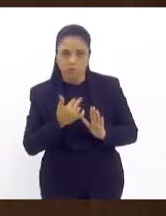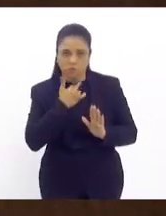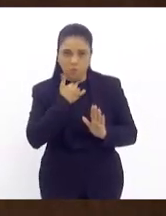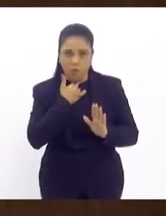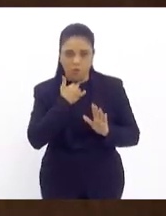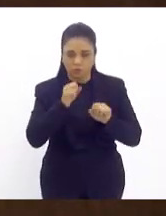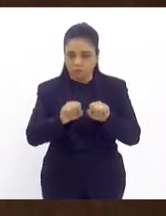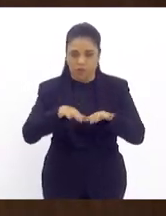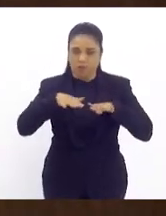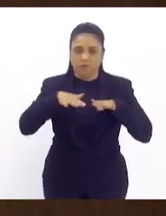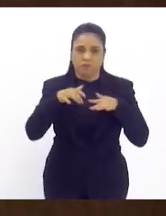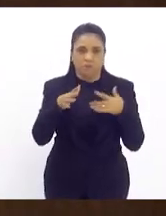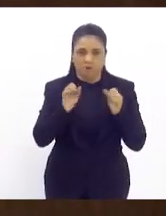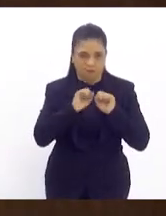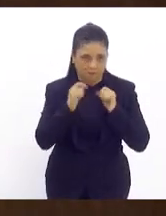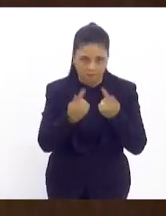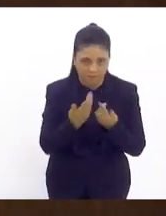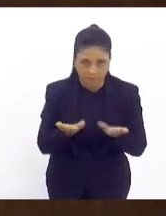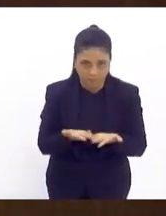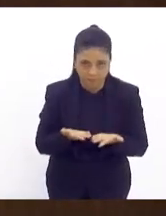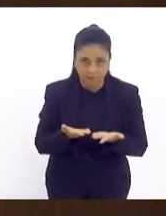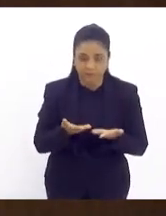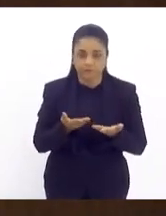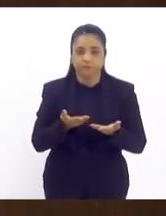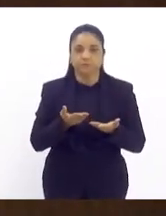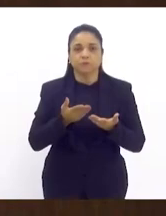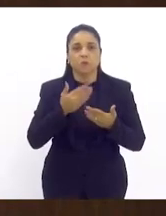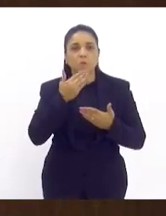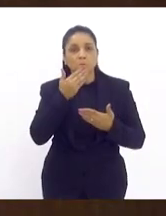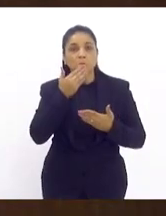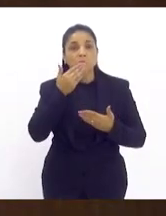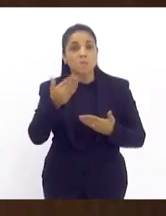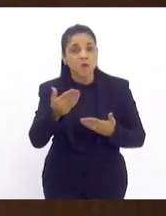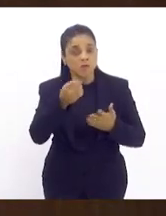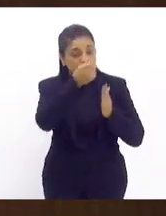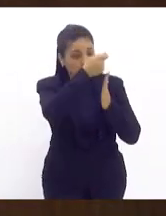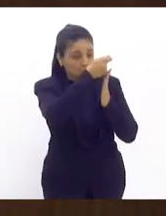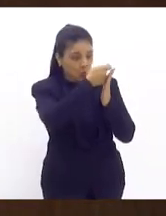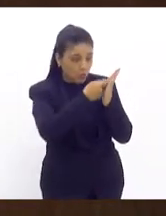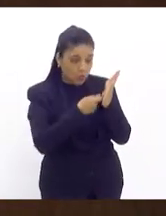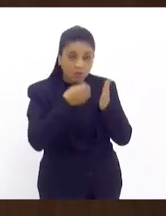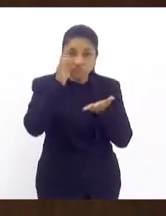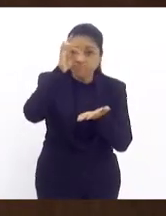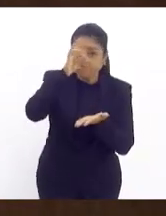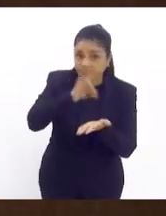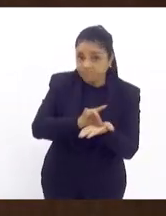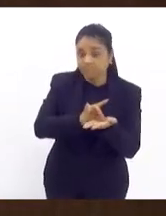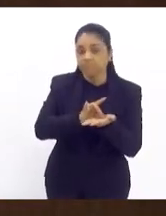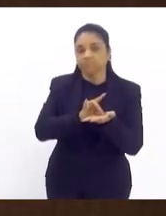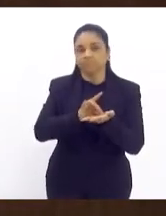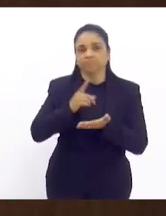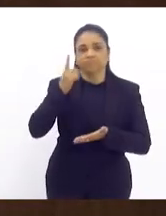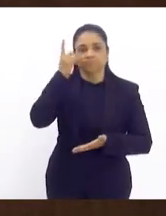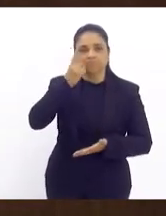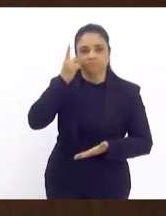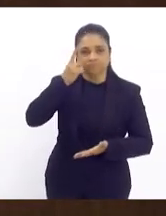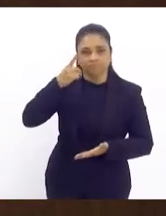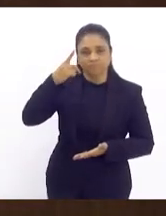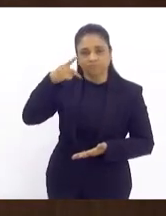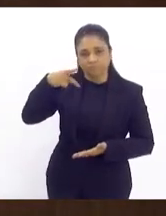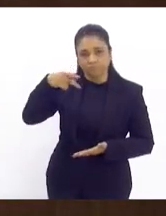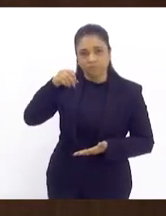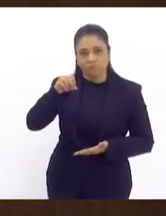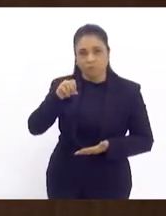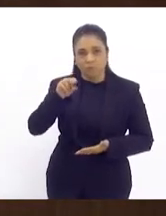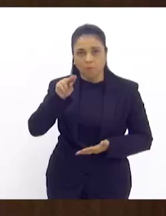Assembleia então eu faço aqui um apelo para que o texto original do deputado Paul Bell seja mantido porque é